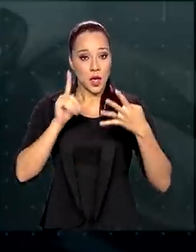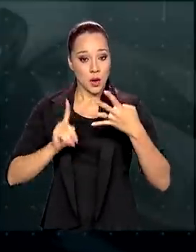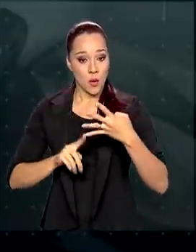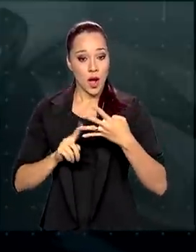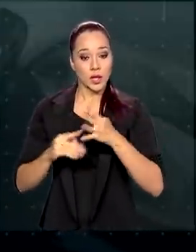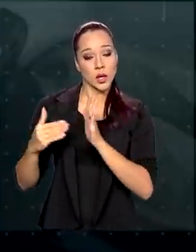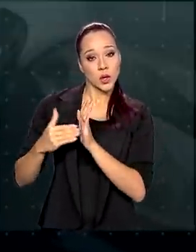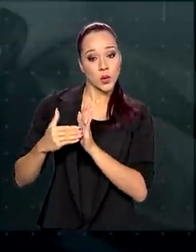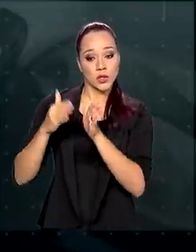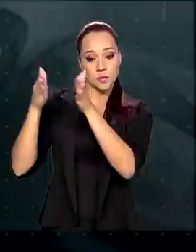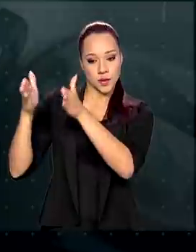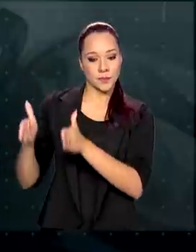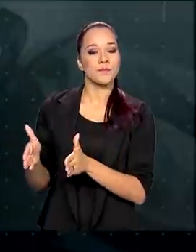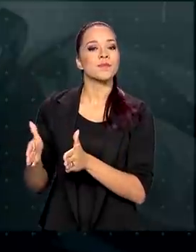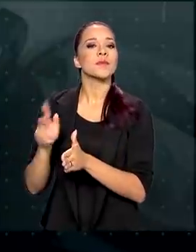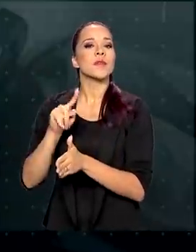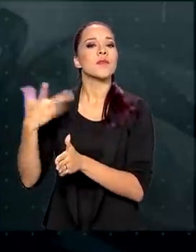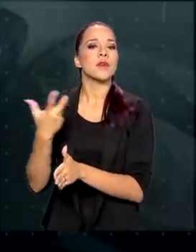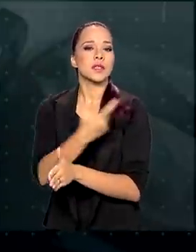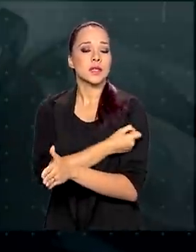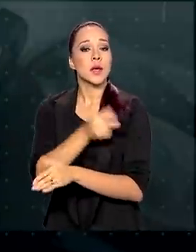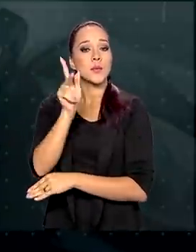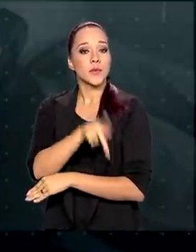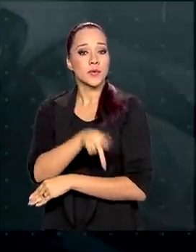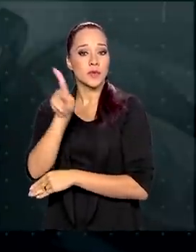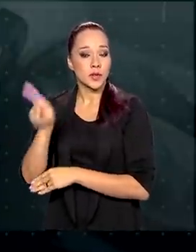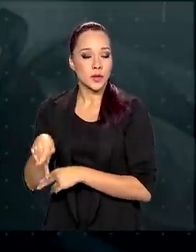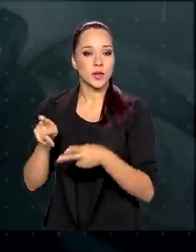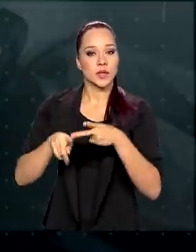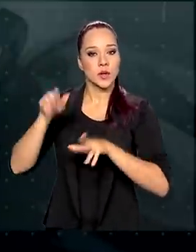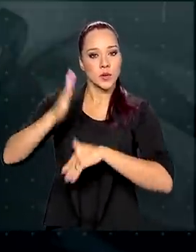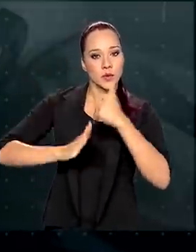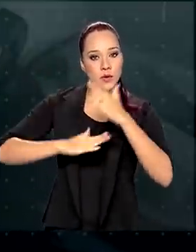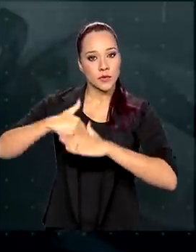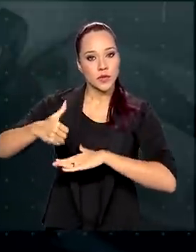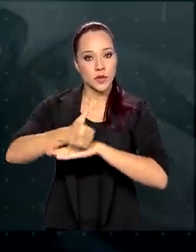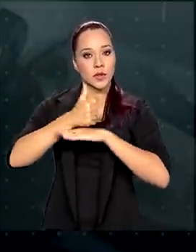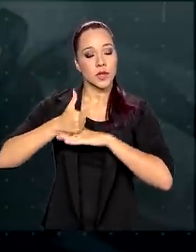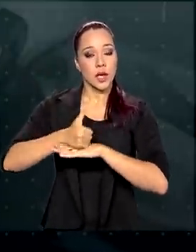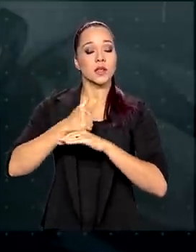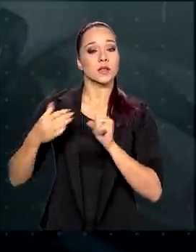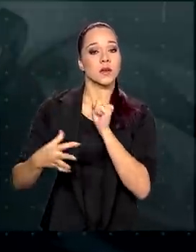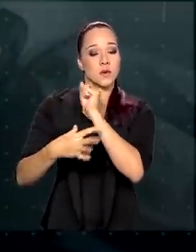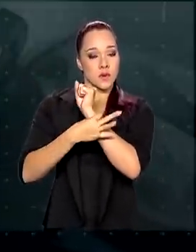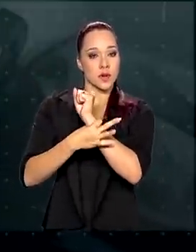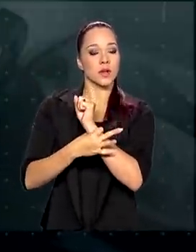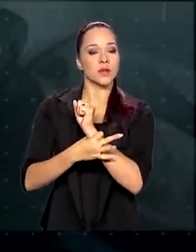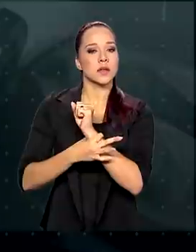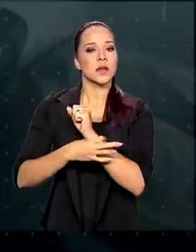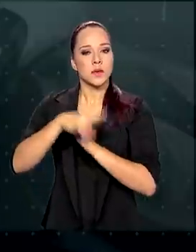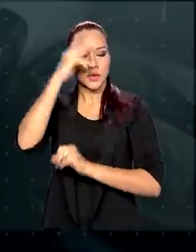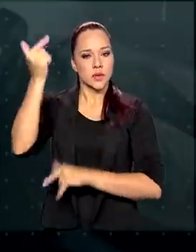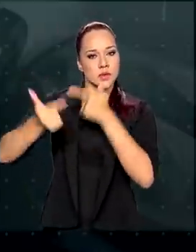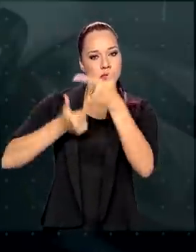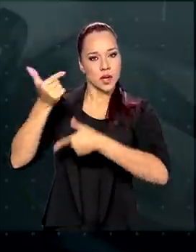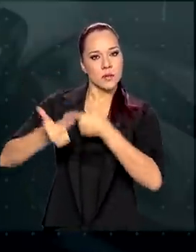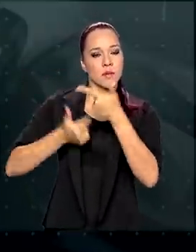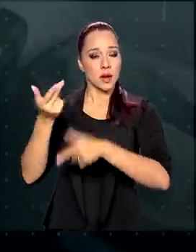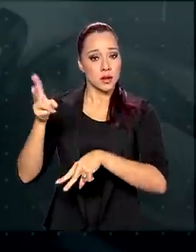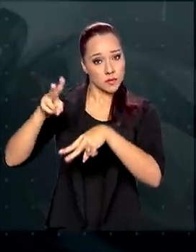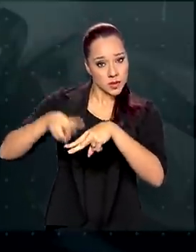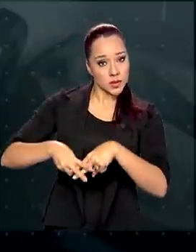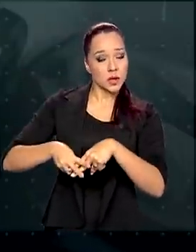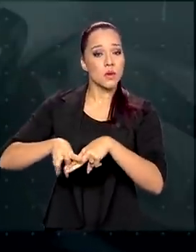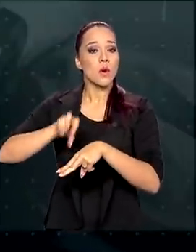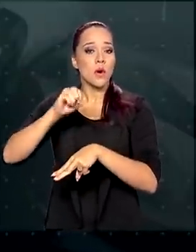última fase deve vacinar professores, profissionais das forças de segurança, funcionários do sistema prisional